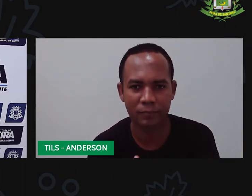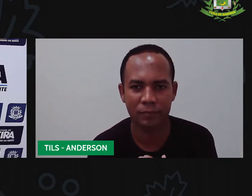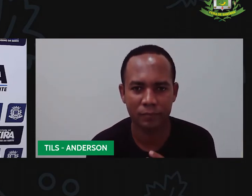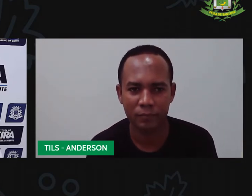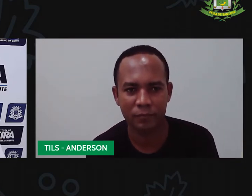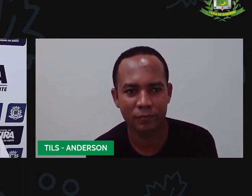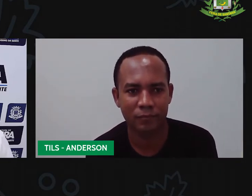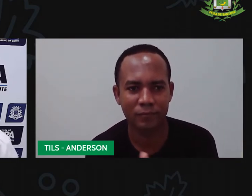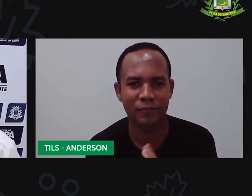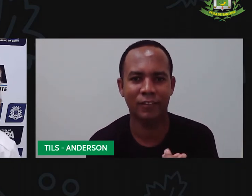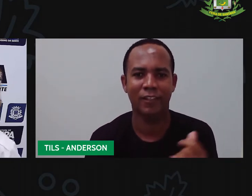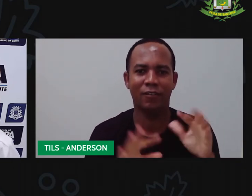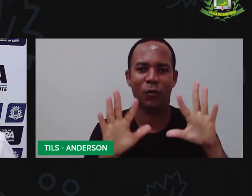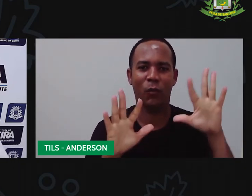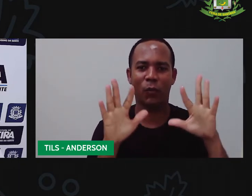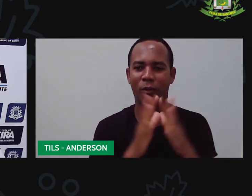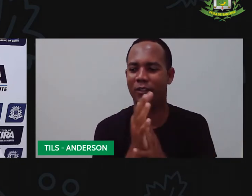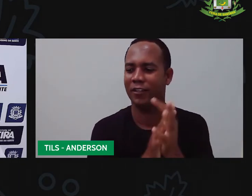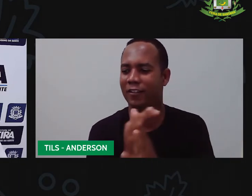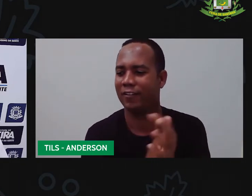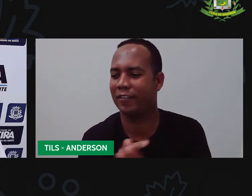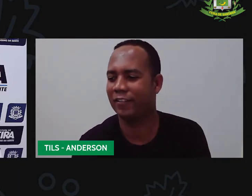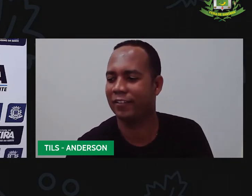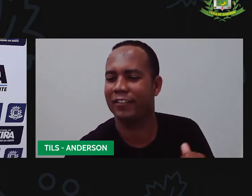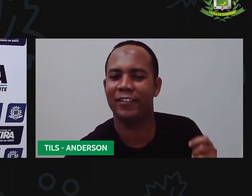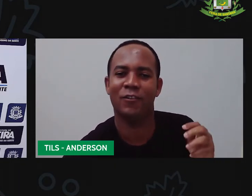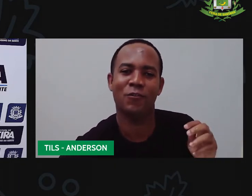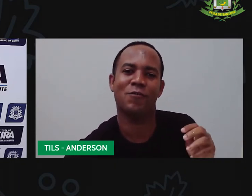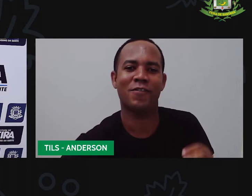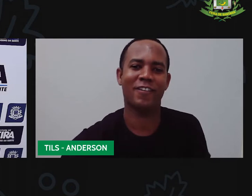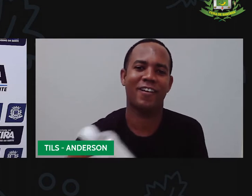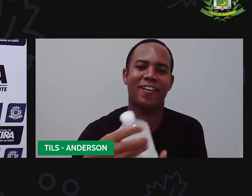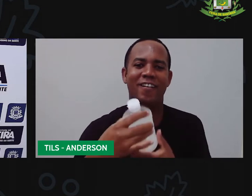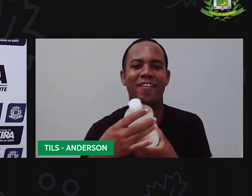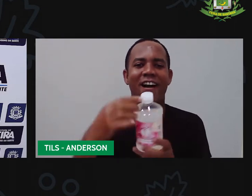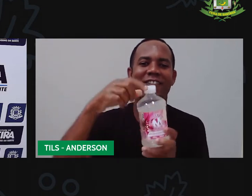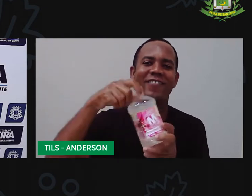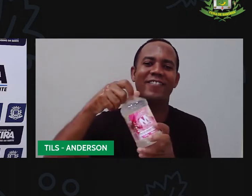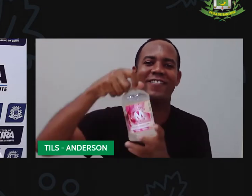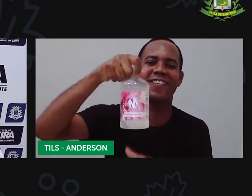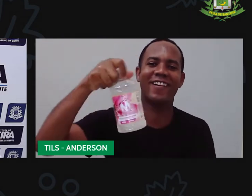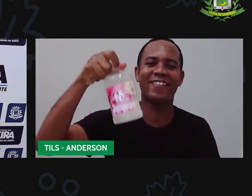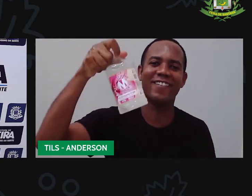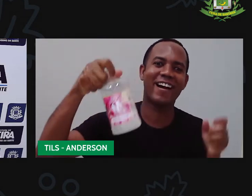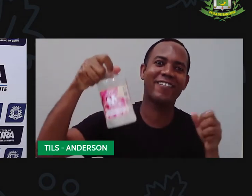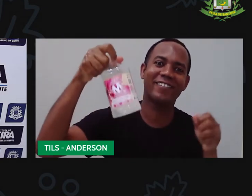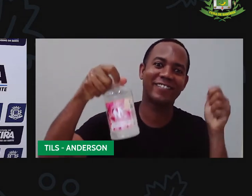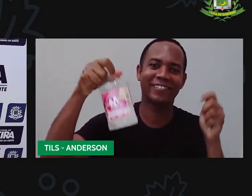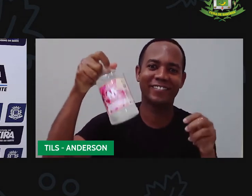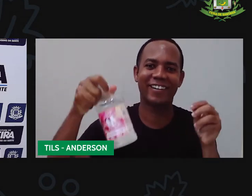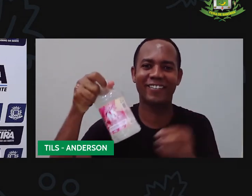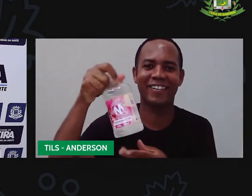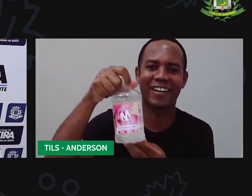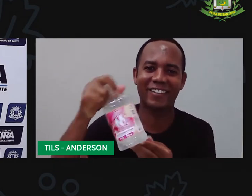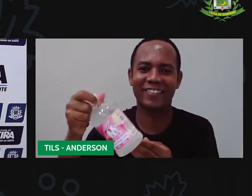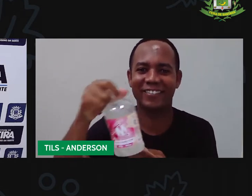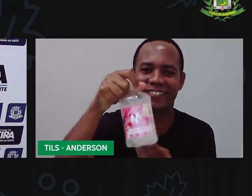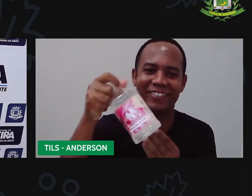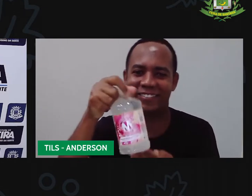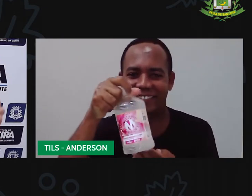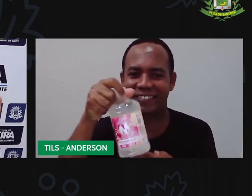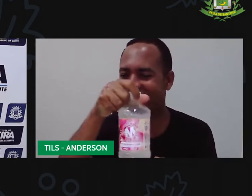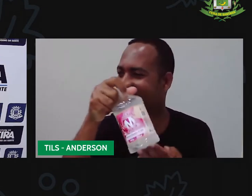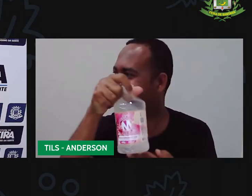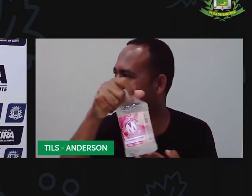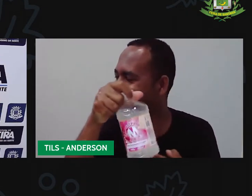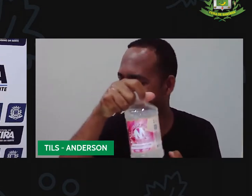Oi! Anderson tá no vício do álcool aí, não pode ver o que quer gastar, só besuntando a mão. Ele não me faz inveja não,